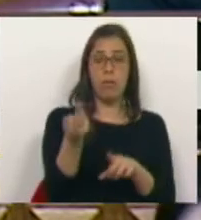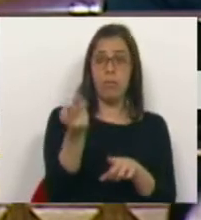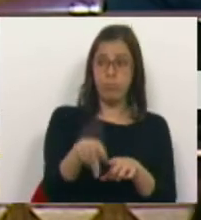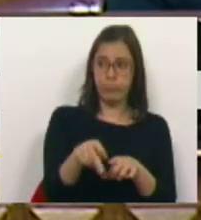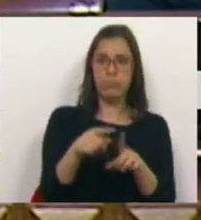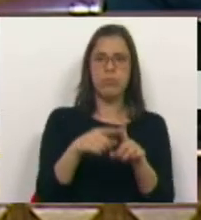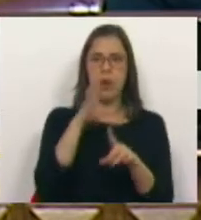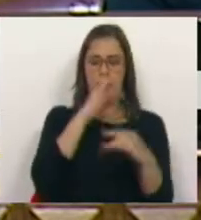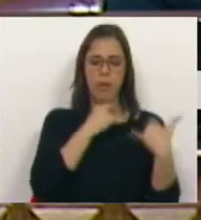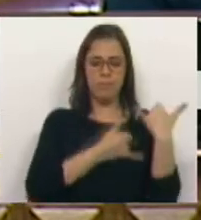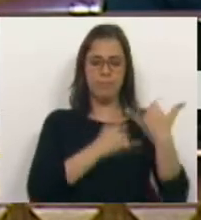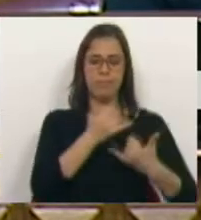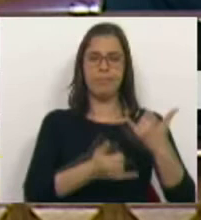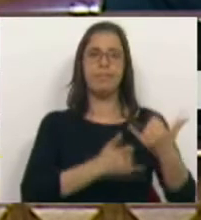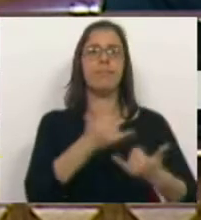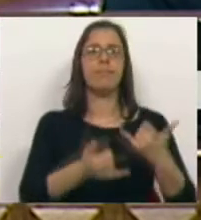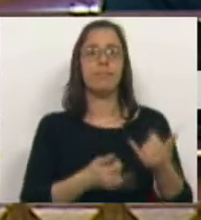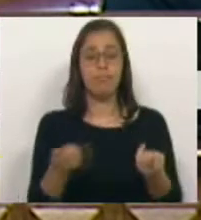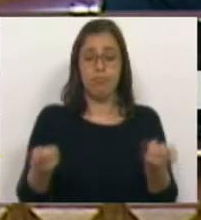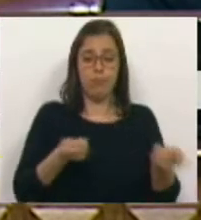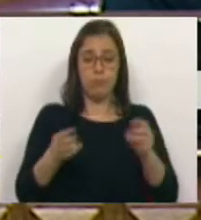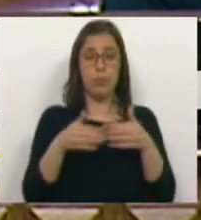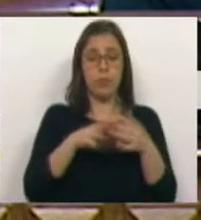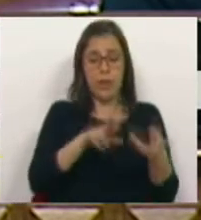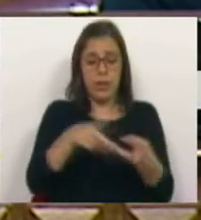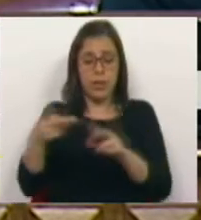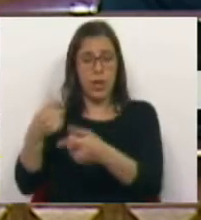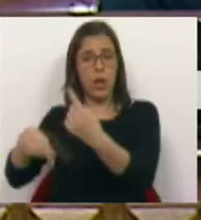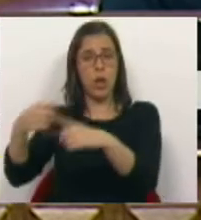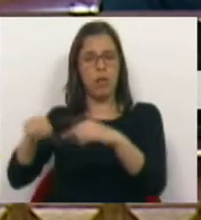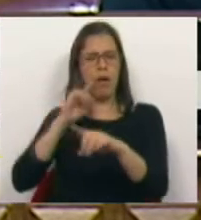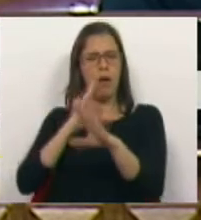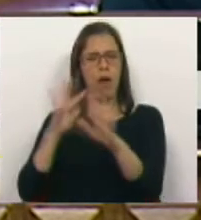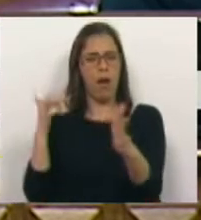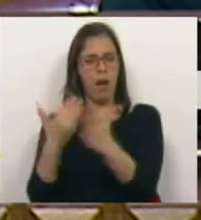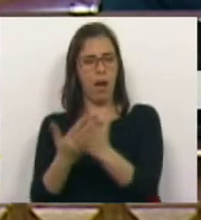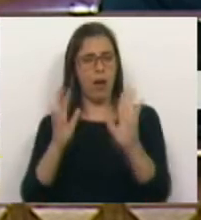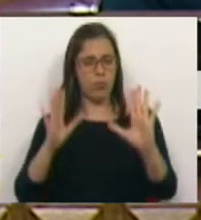sobre os diversos governos que dirigiram o processo de transição para as renováveis ao longo dos últimos anos.